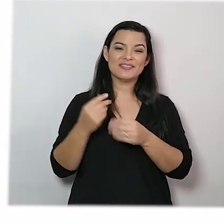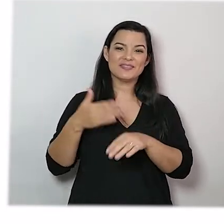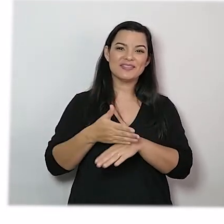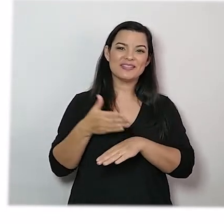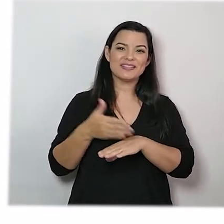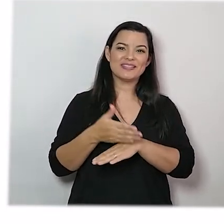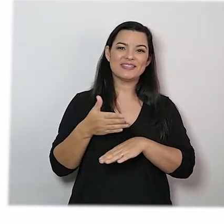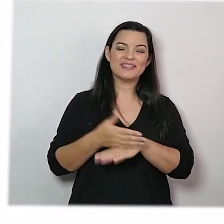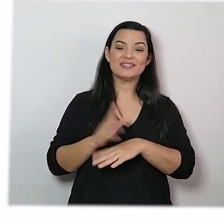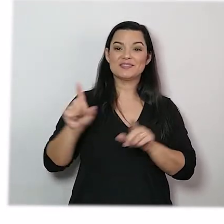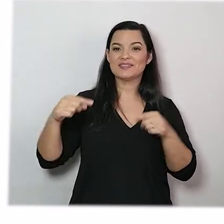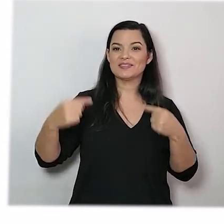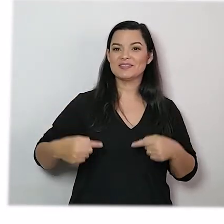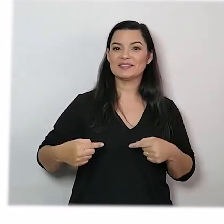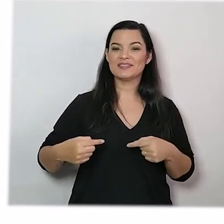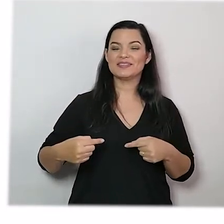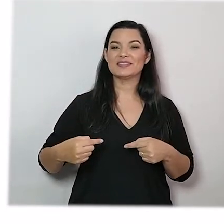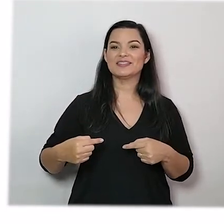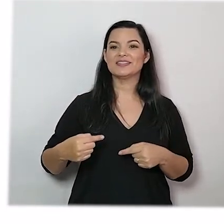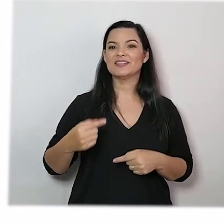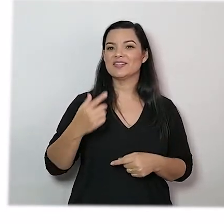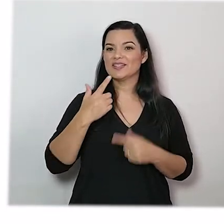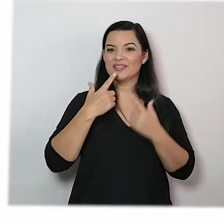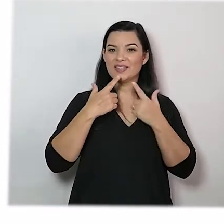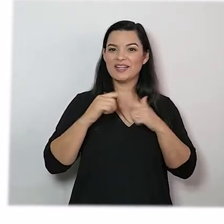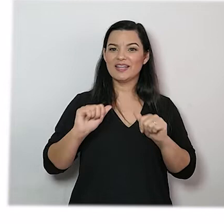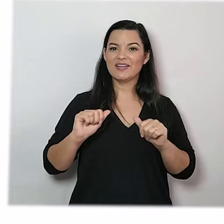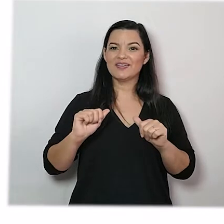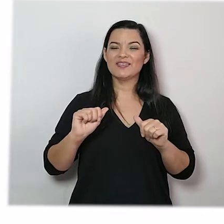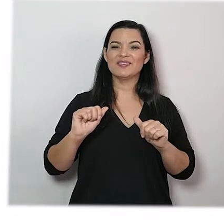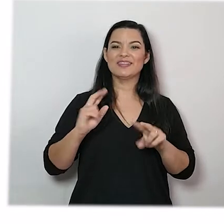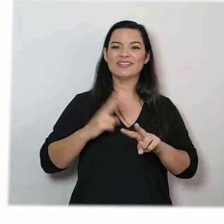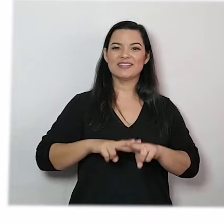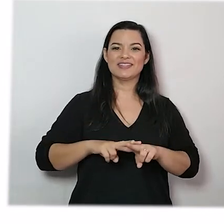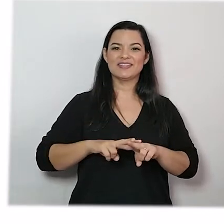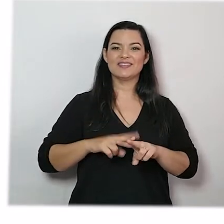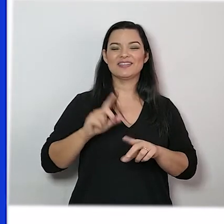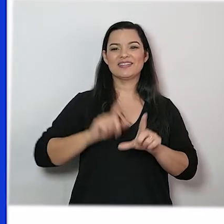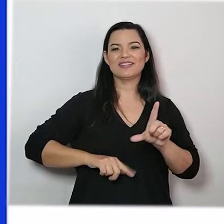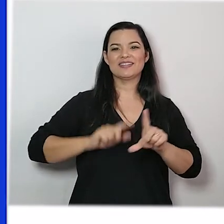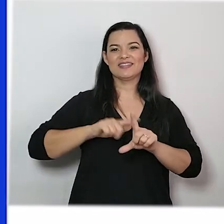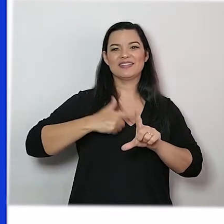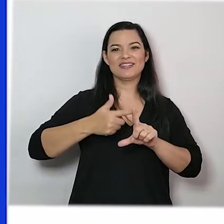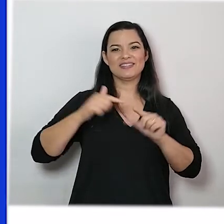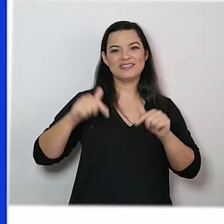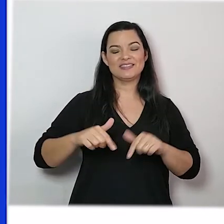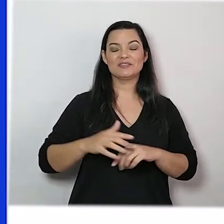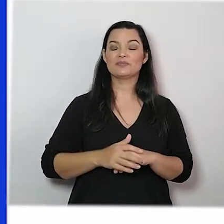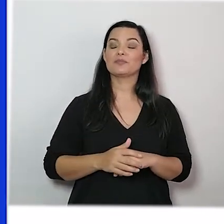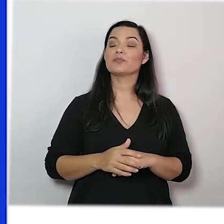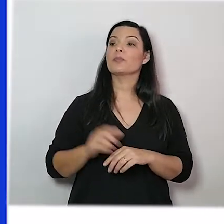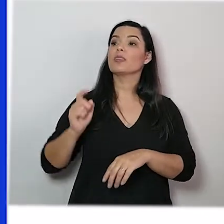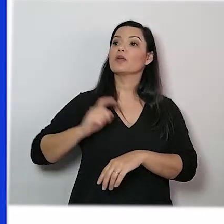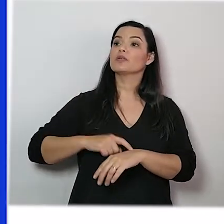família para participar do desafio do trava-língua no Além das Letras. O tempo